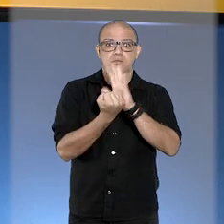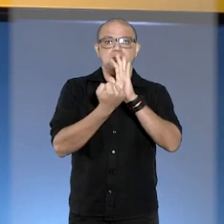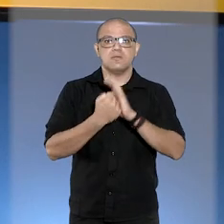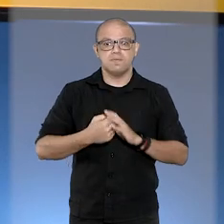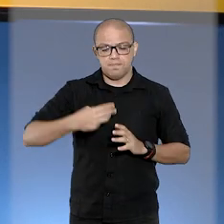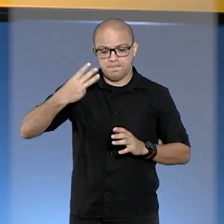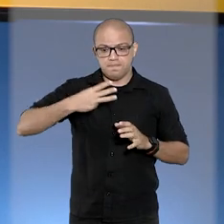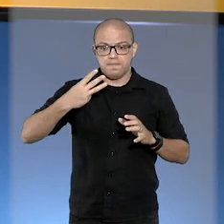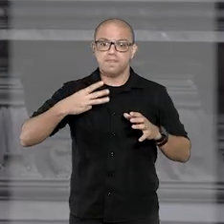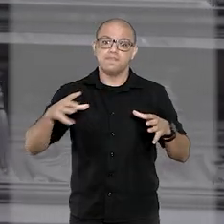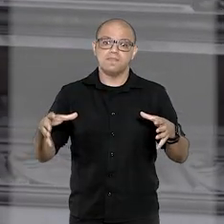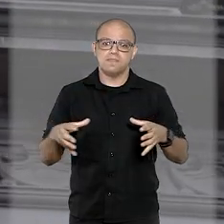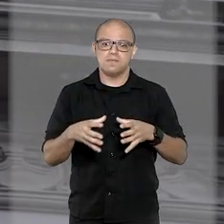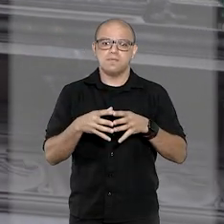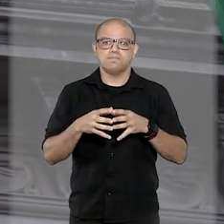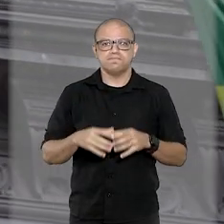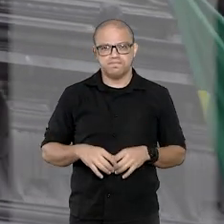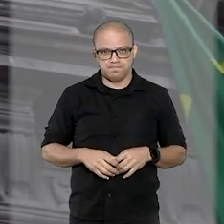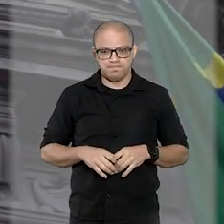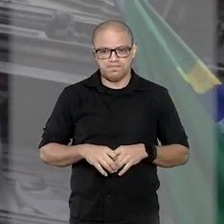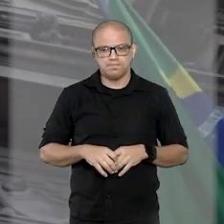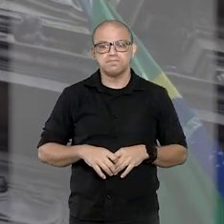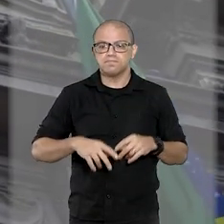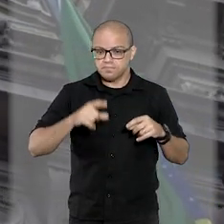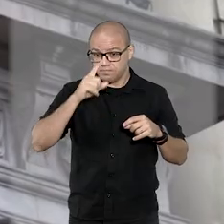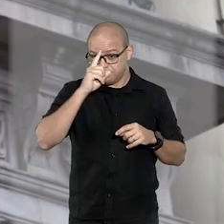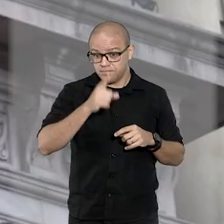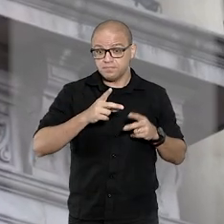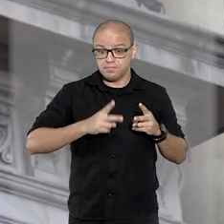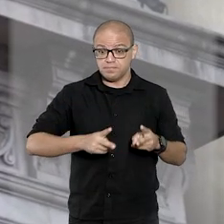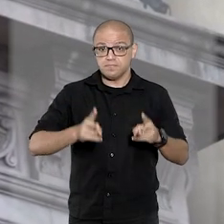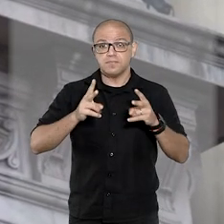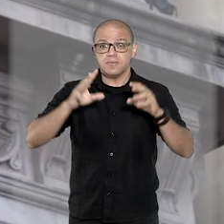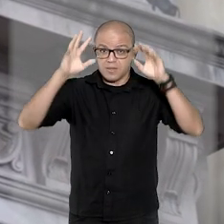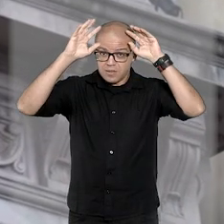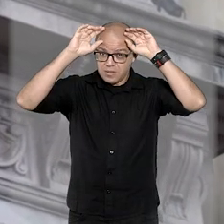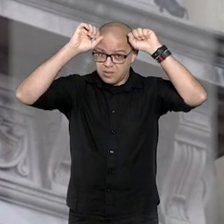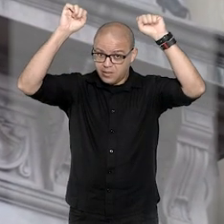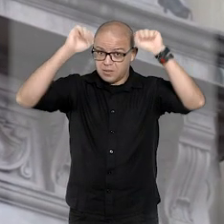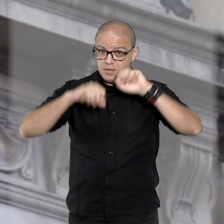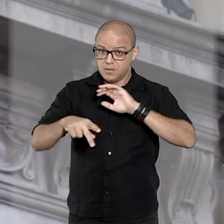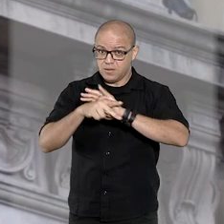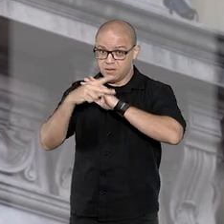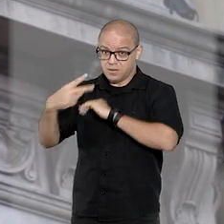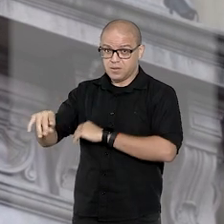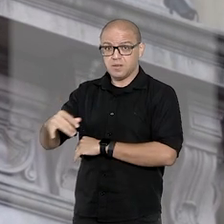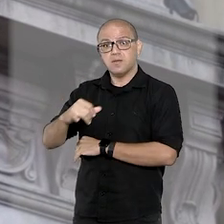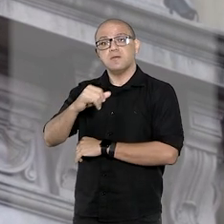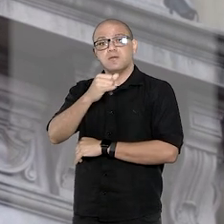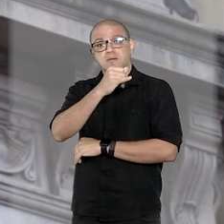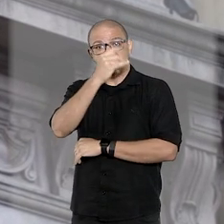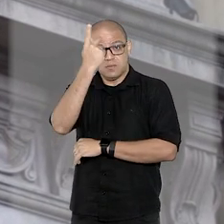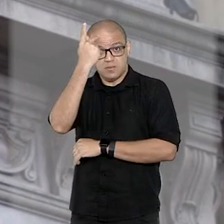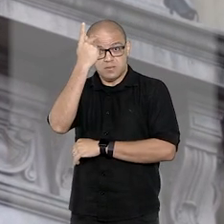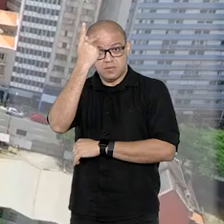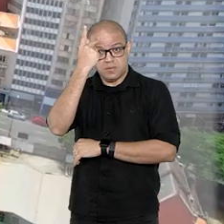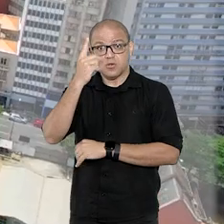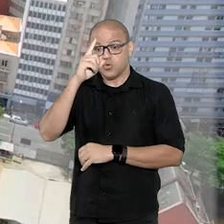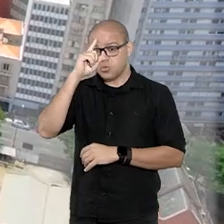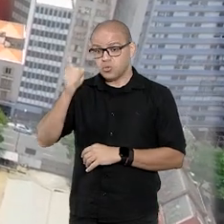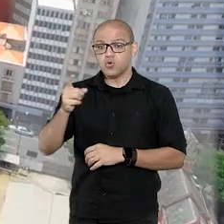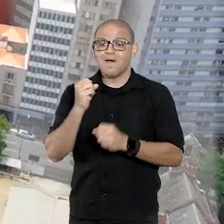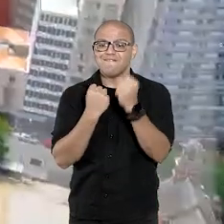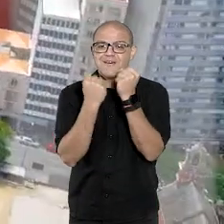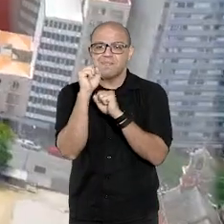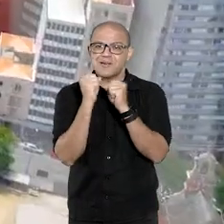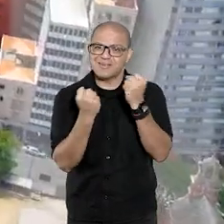terceira turma. O colegiado manteve a córdão do Tribunal de Justiça de São Paulo, que condenou uma montadora de veículos a